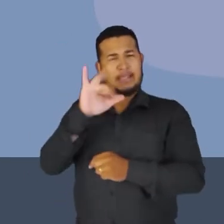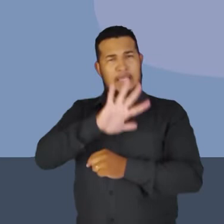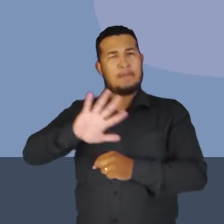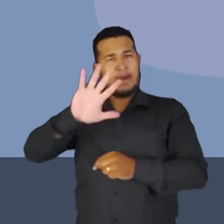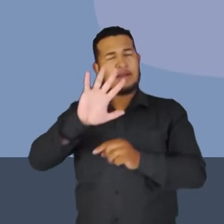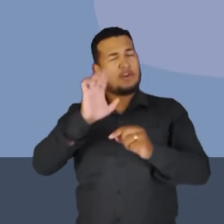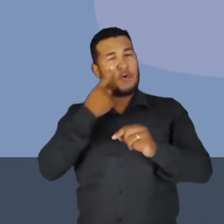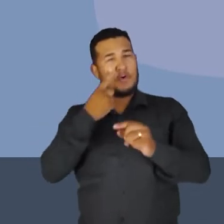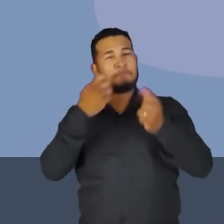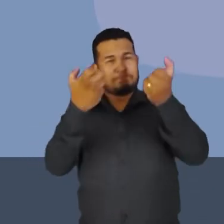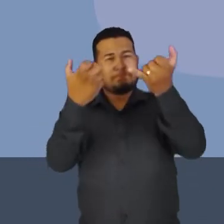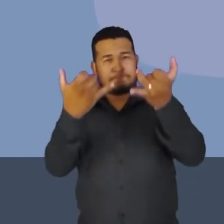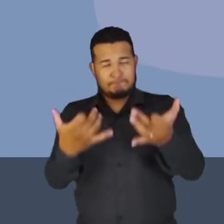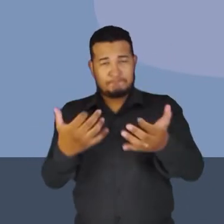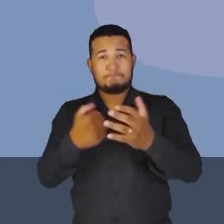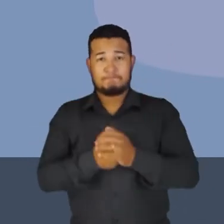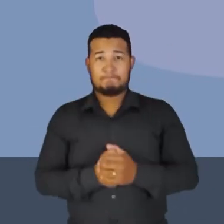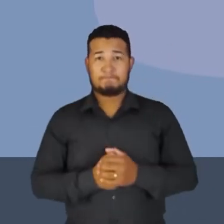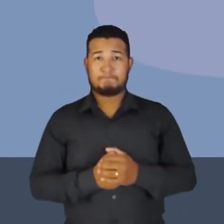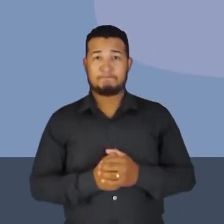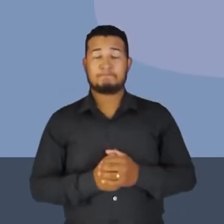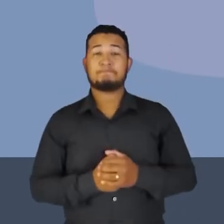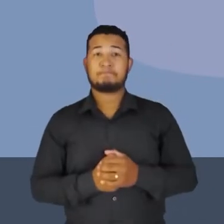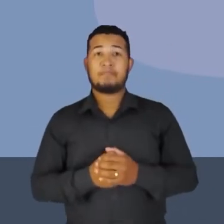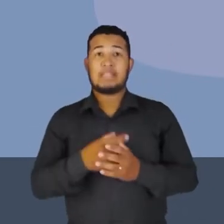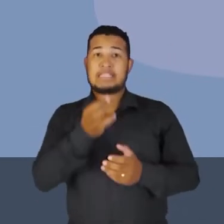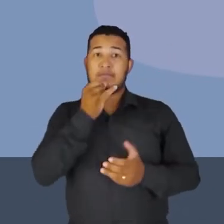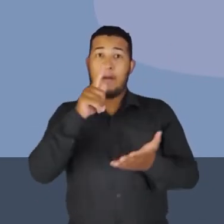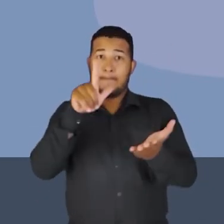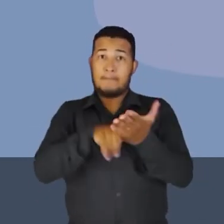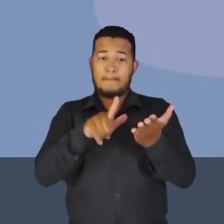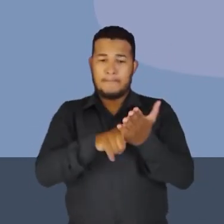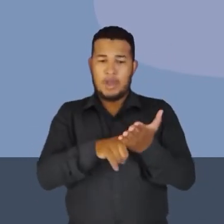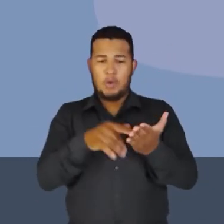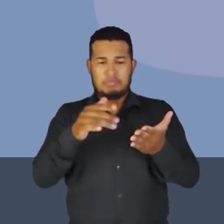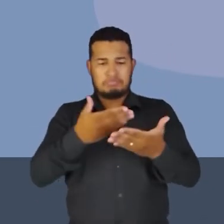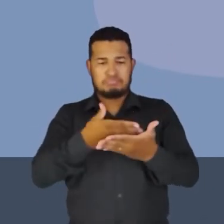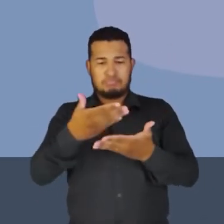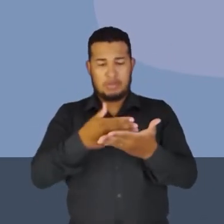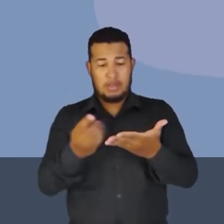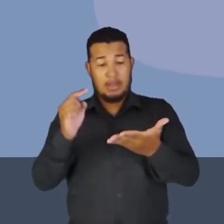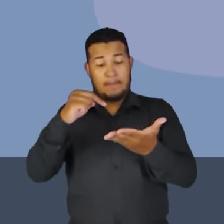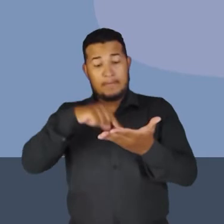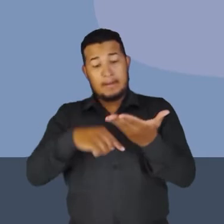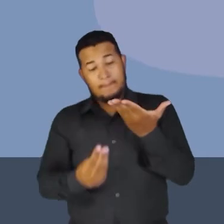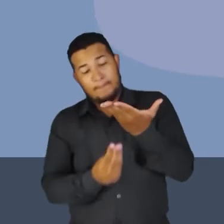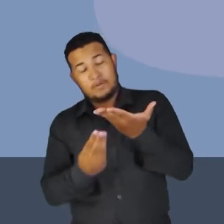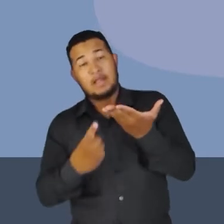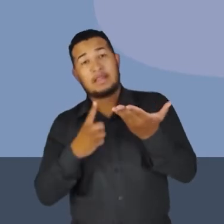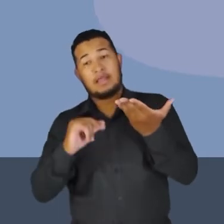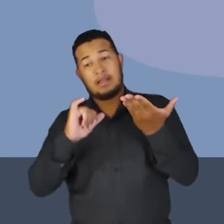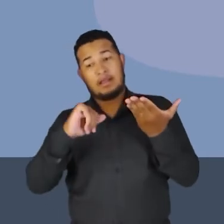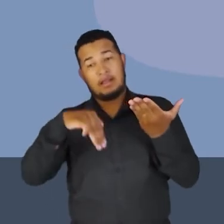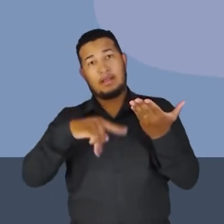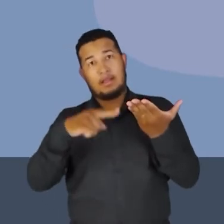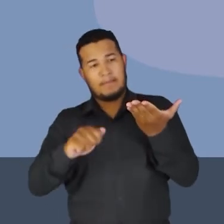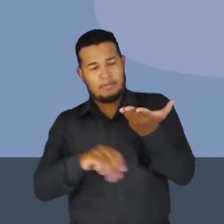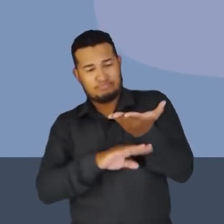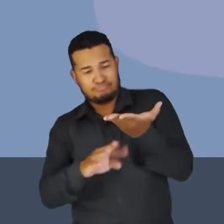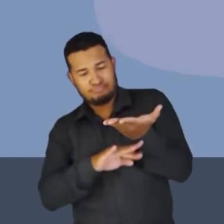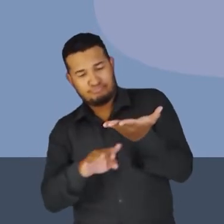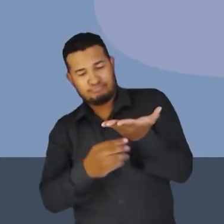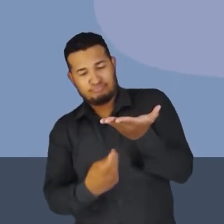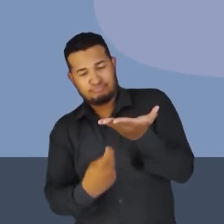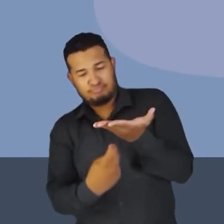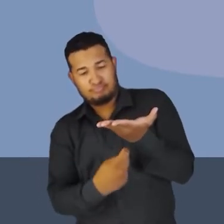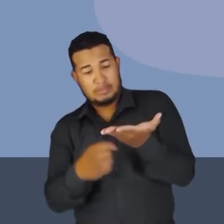explicá-la para você. Nós temos uma folha de papel e abaixo da folha de papel, ali, tem um imã. Em cima da folha de